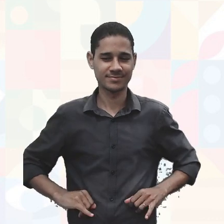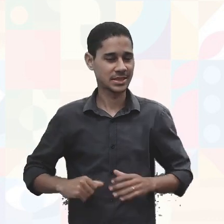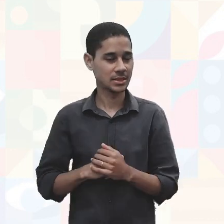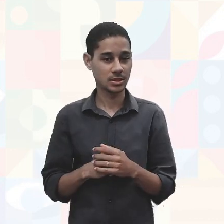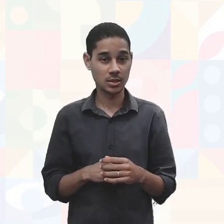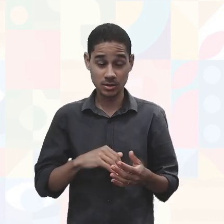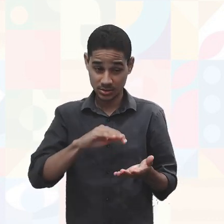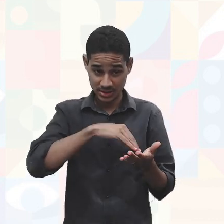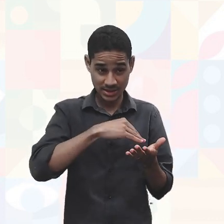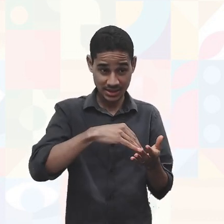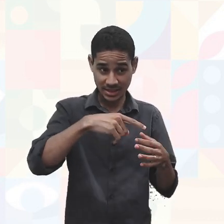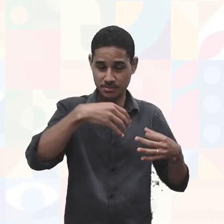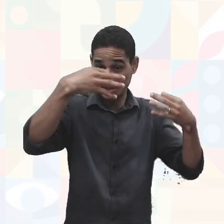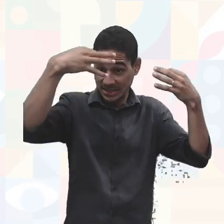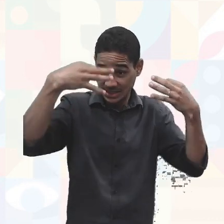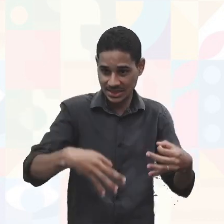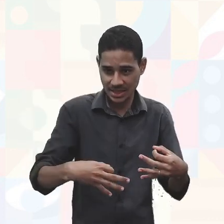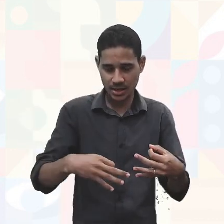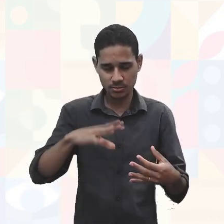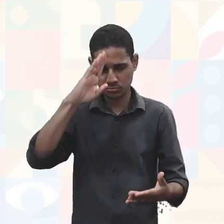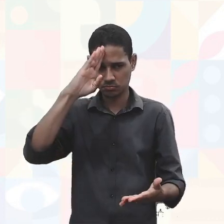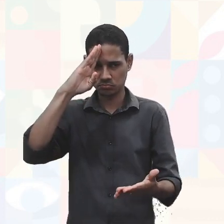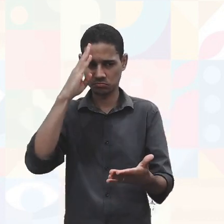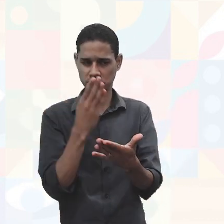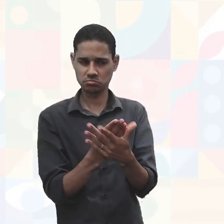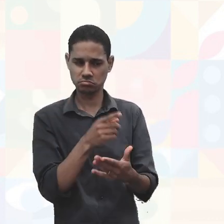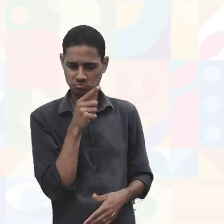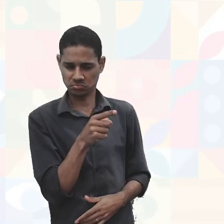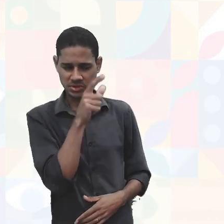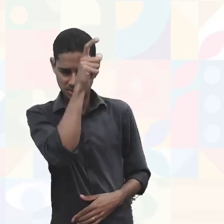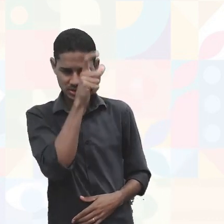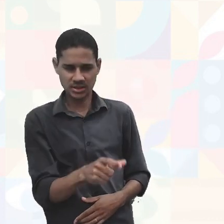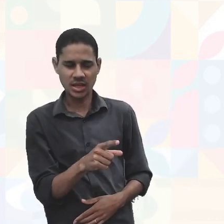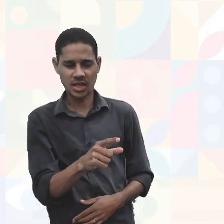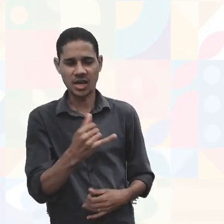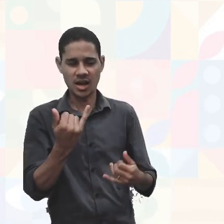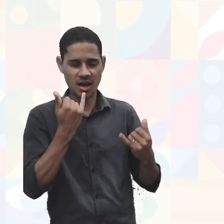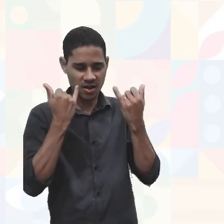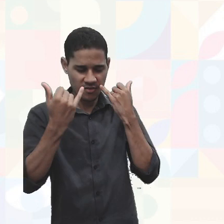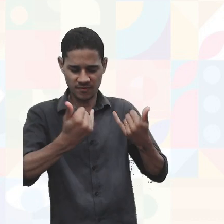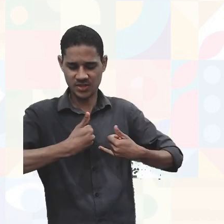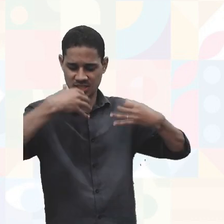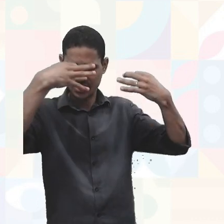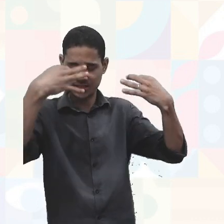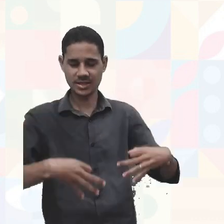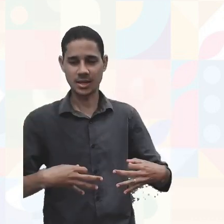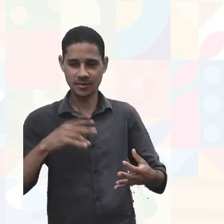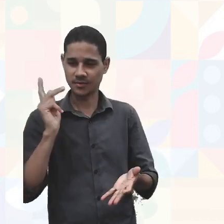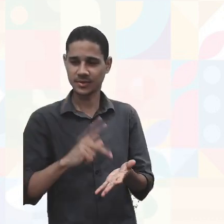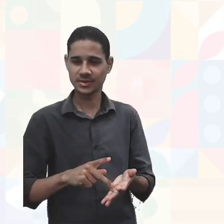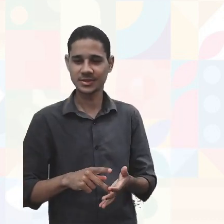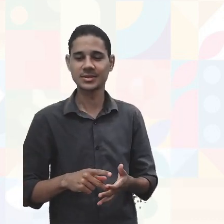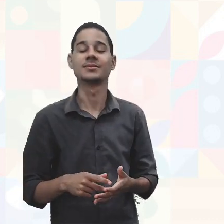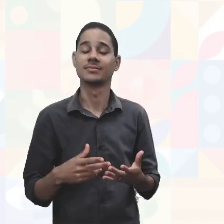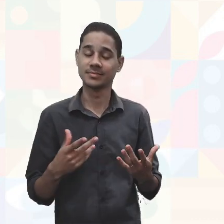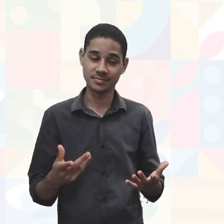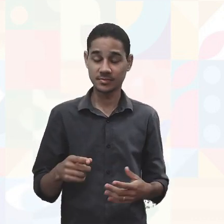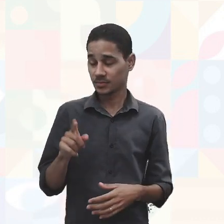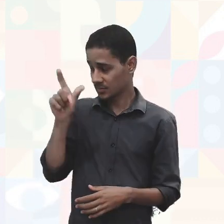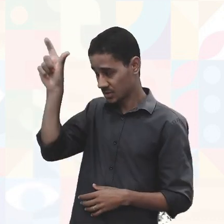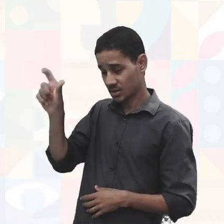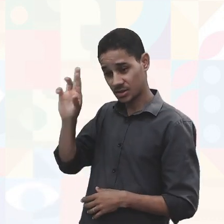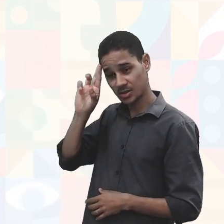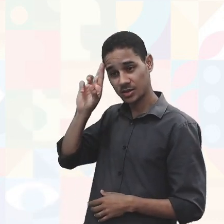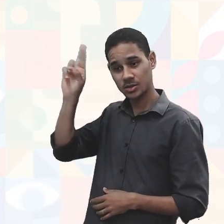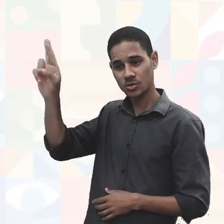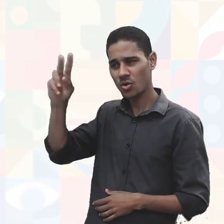ter aquela confiabilidade de passar a informação certa, tanto para o gestor como para quem precisar de